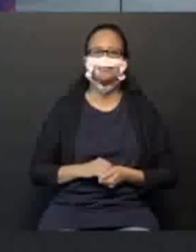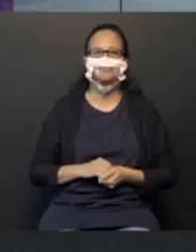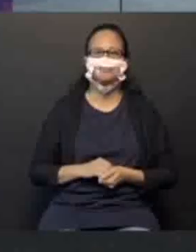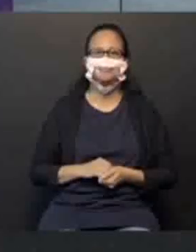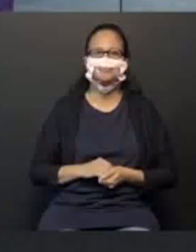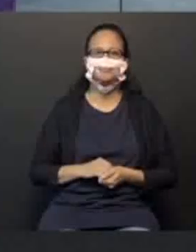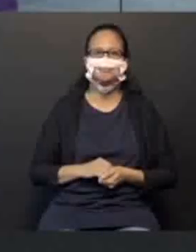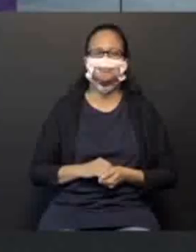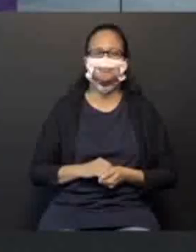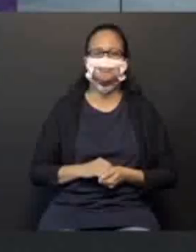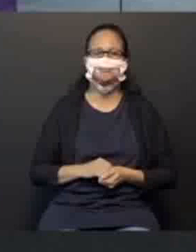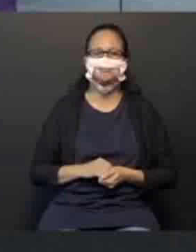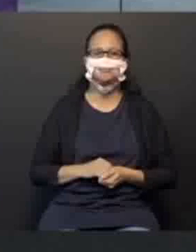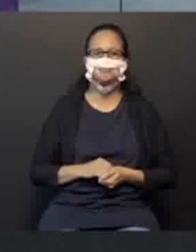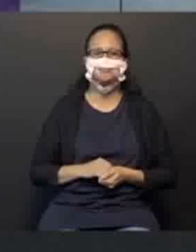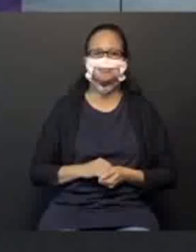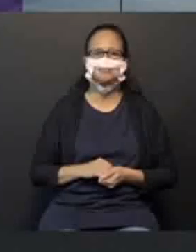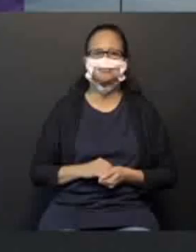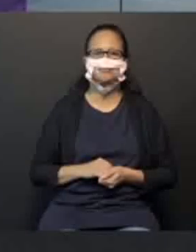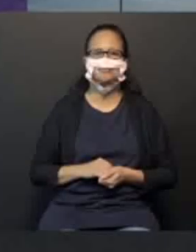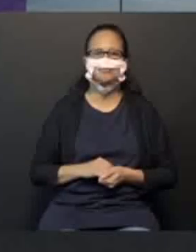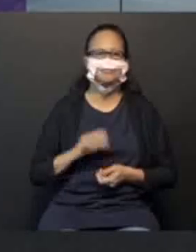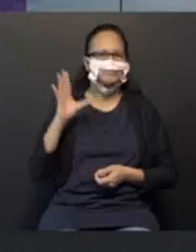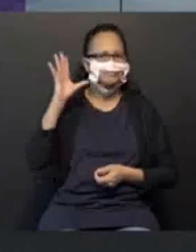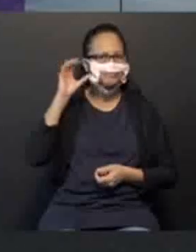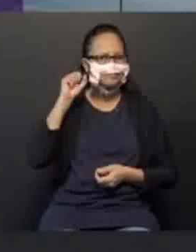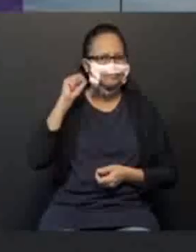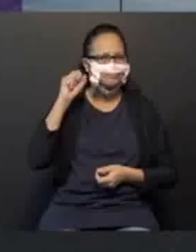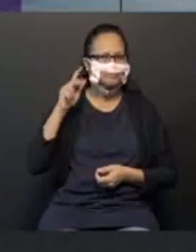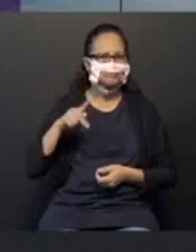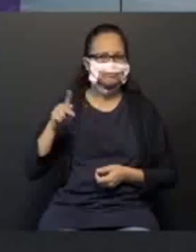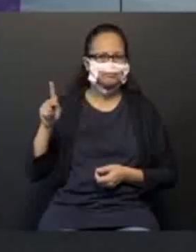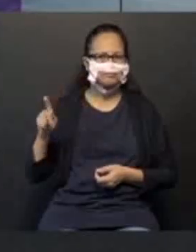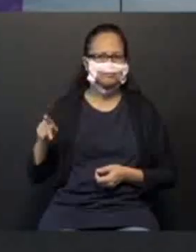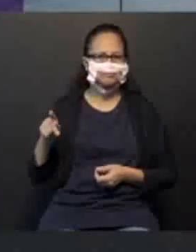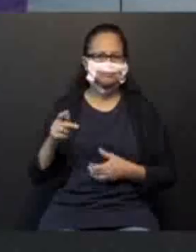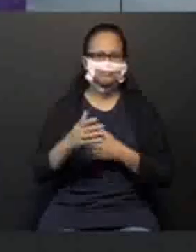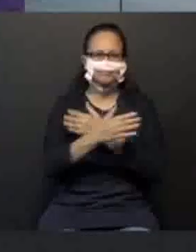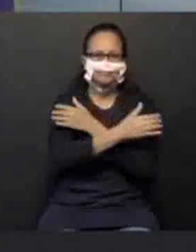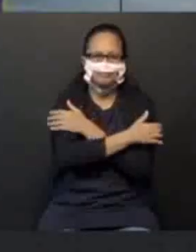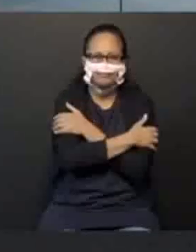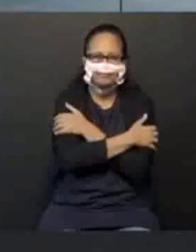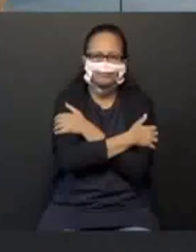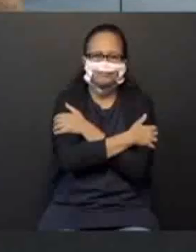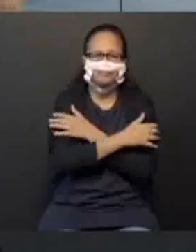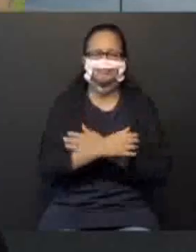mãozinha na apostila. Não põe a mãozinha no lápis. E vamos ouvir a professora. Então, dá um abraço.